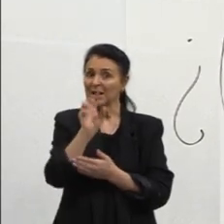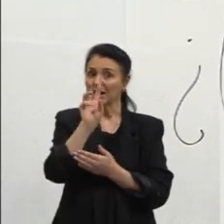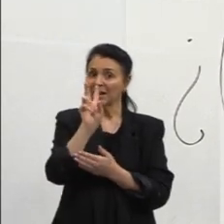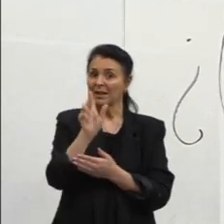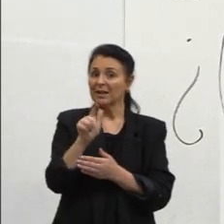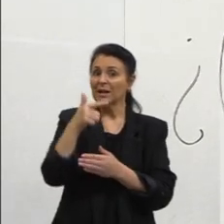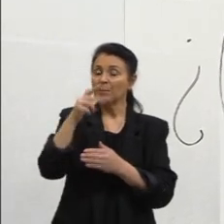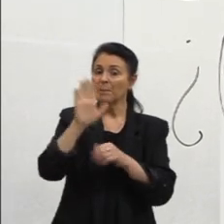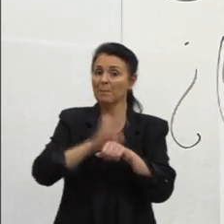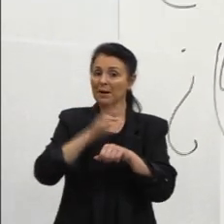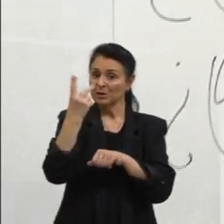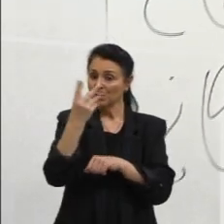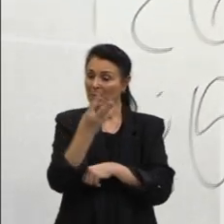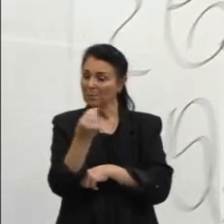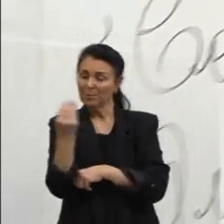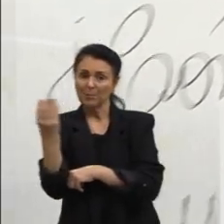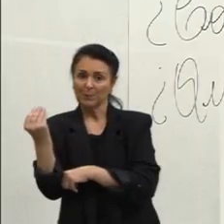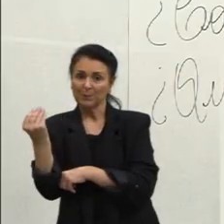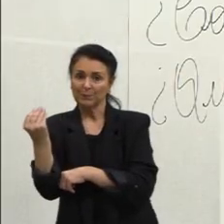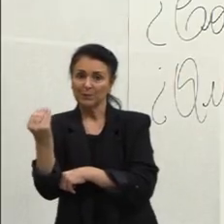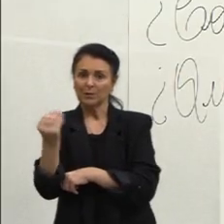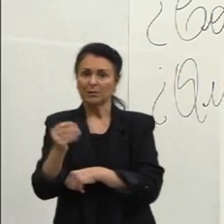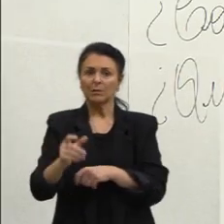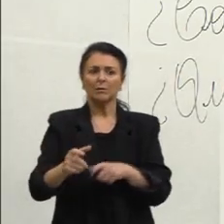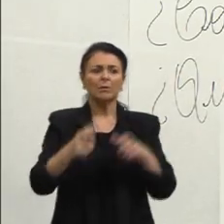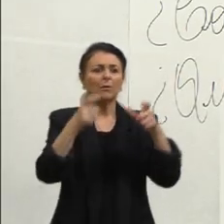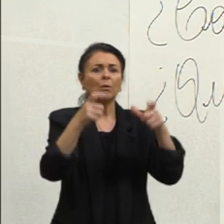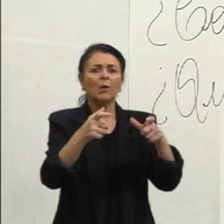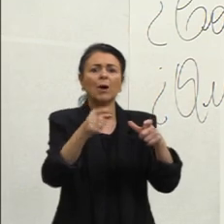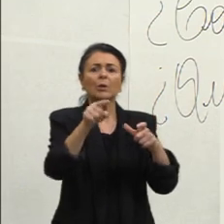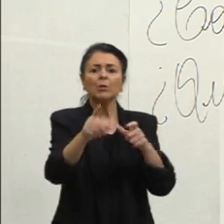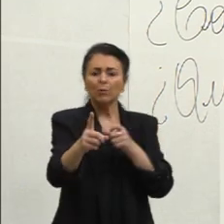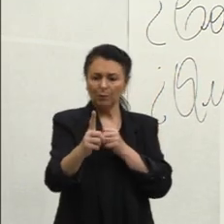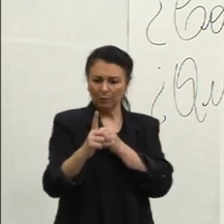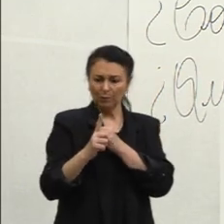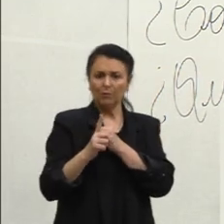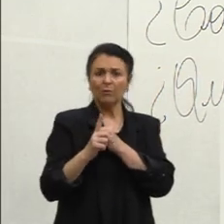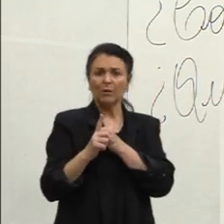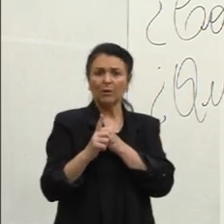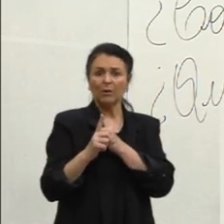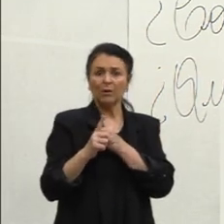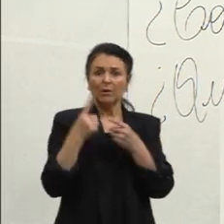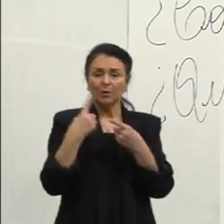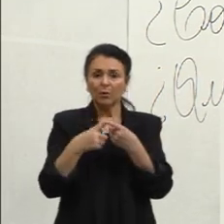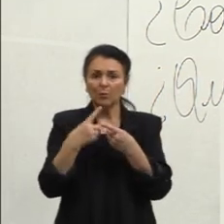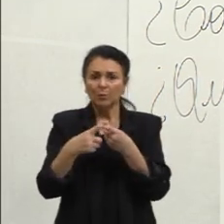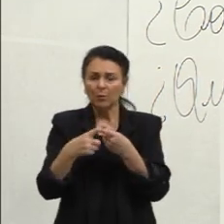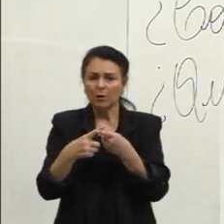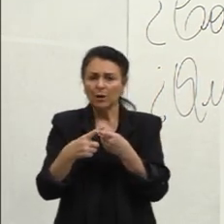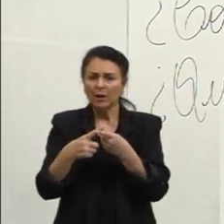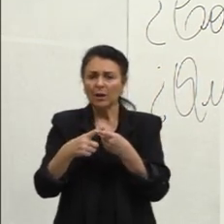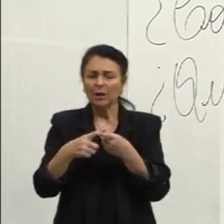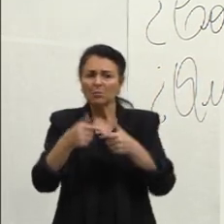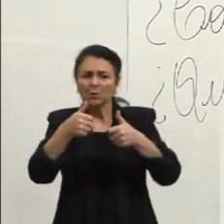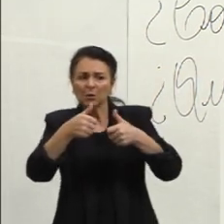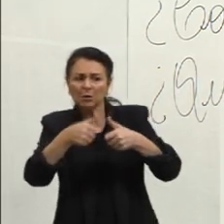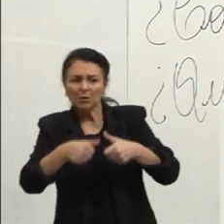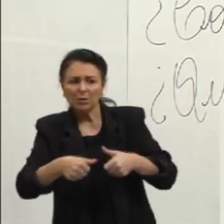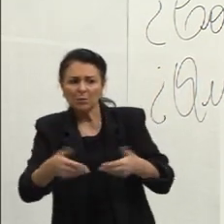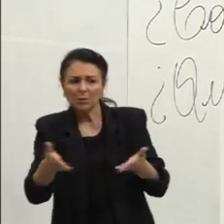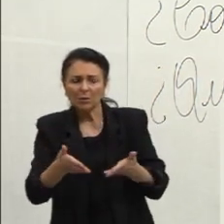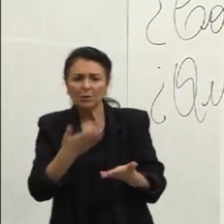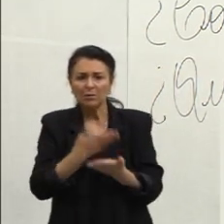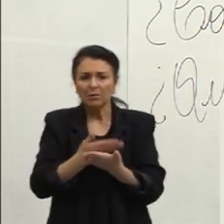De onde Vienes Por que Estamos estudiando